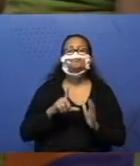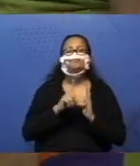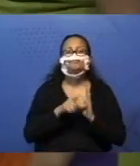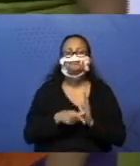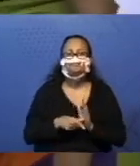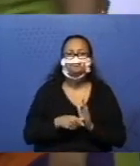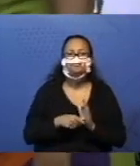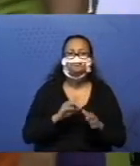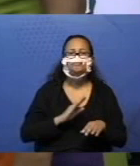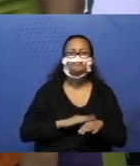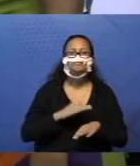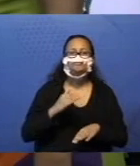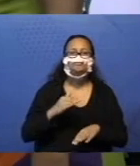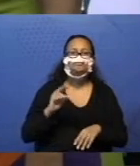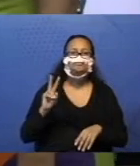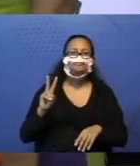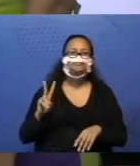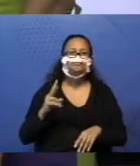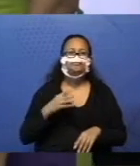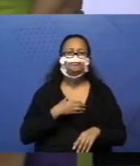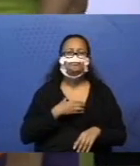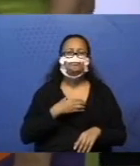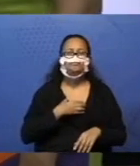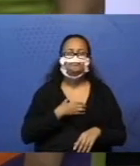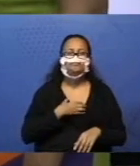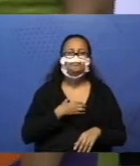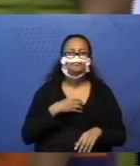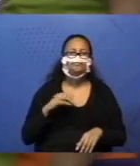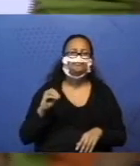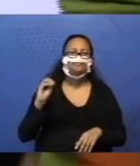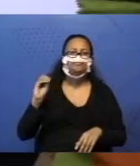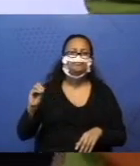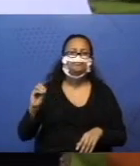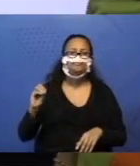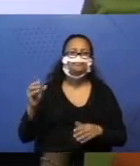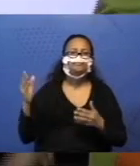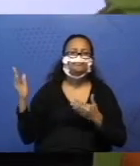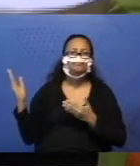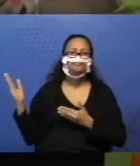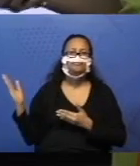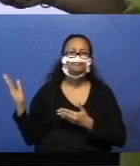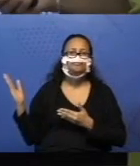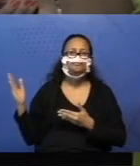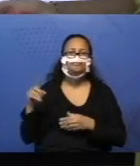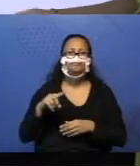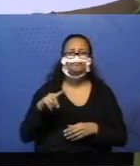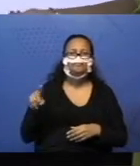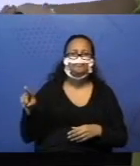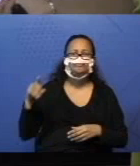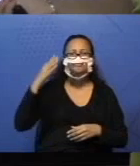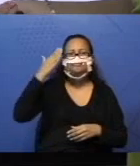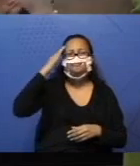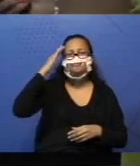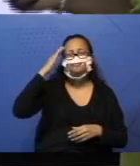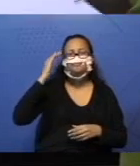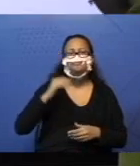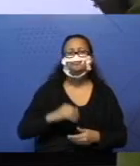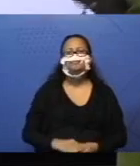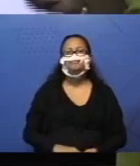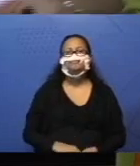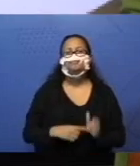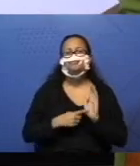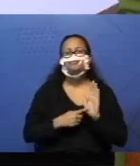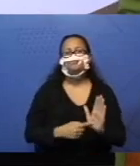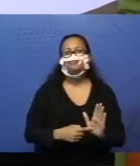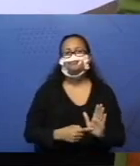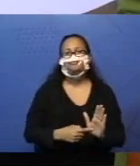duas maneiras, sem as barrinhas e colocar aqui. Vocês já pensaram em alguma? Vou mostrar para vocês